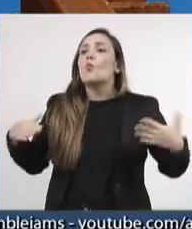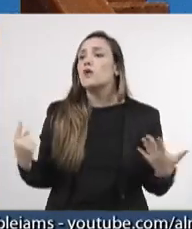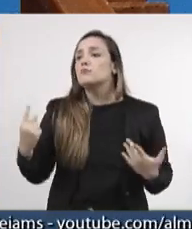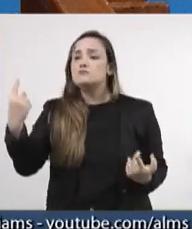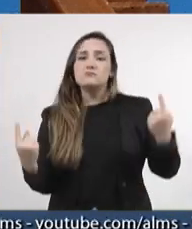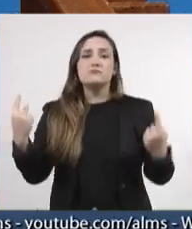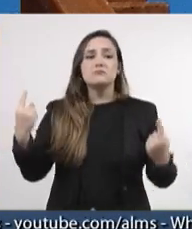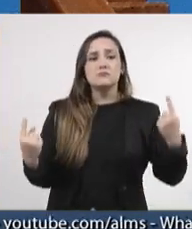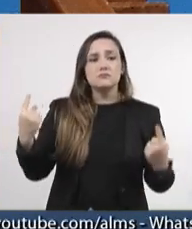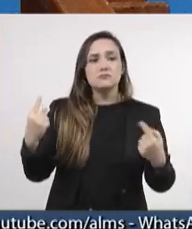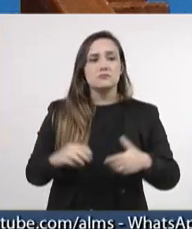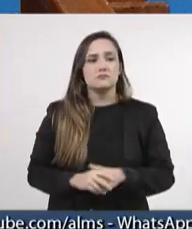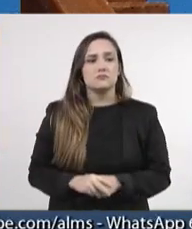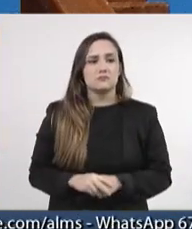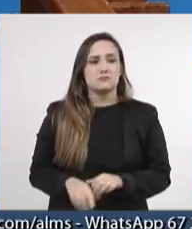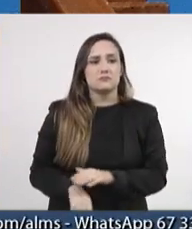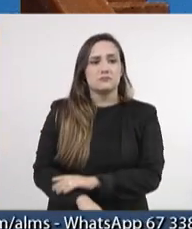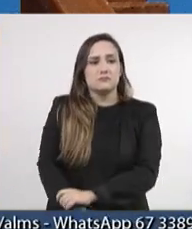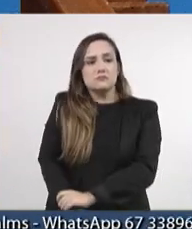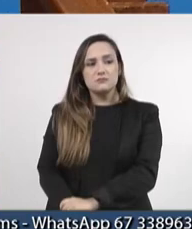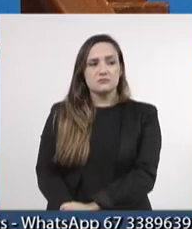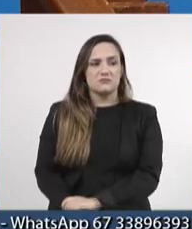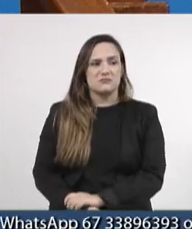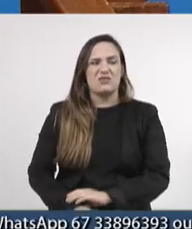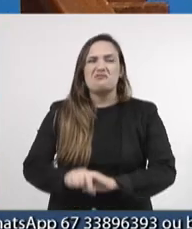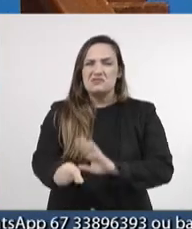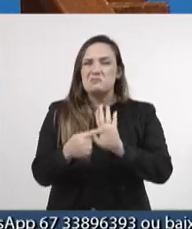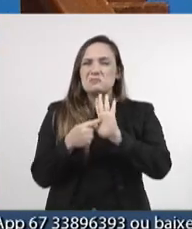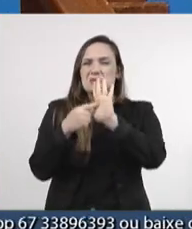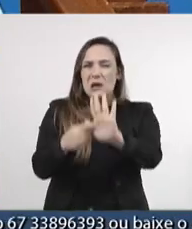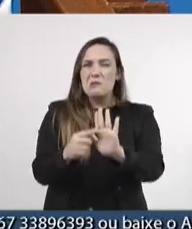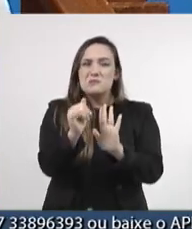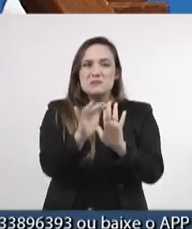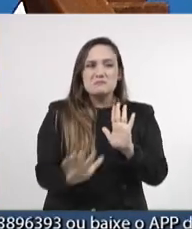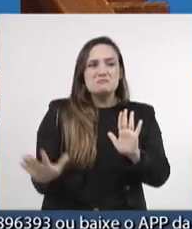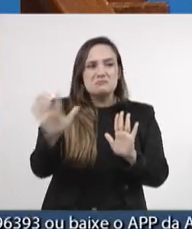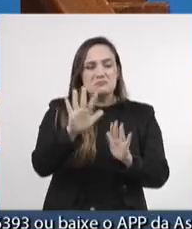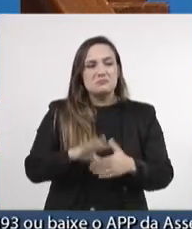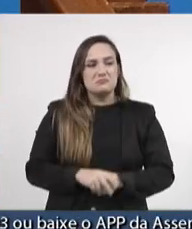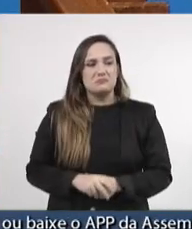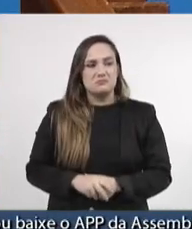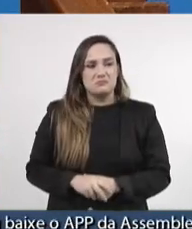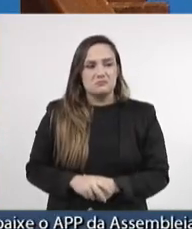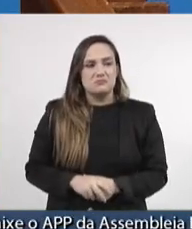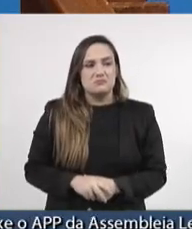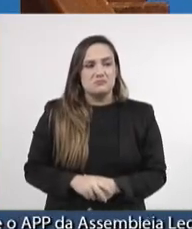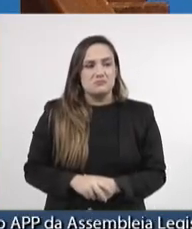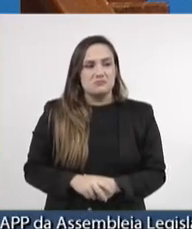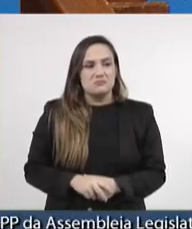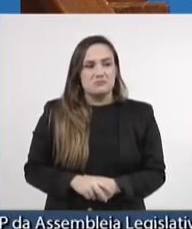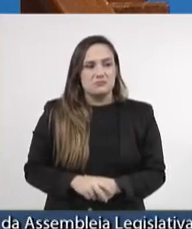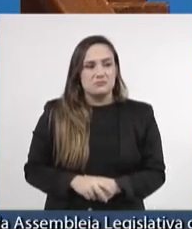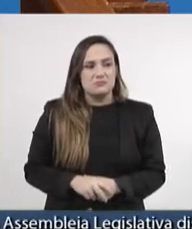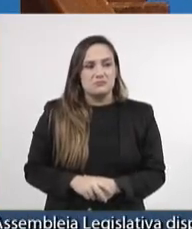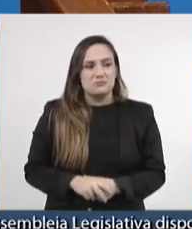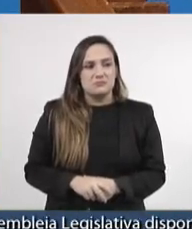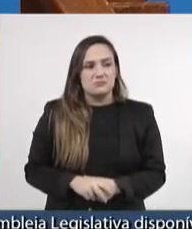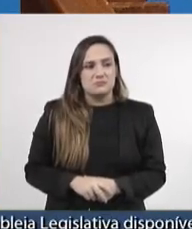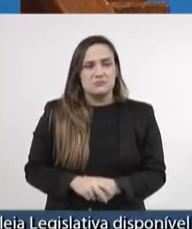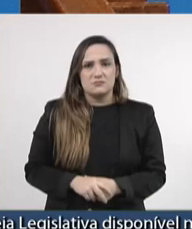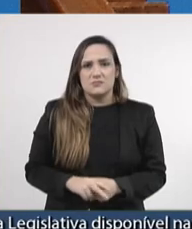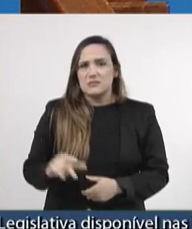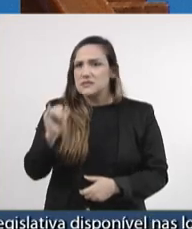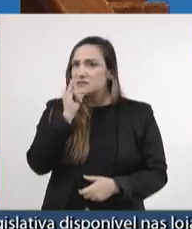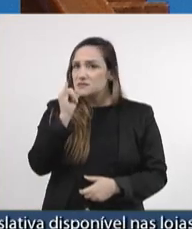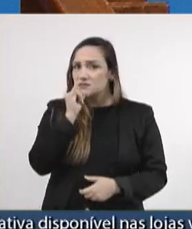atuar. Você mostrar uma imagem dessa, que o próprio governador escolheu o seu marketing,